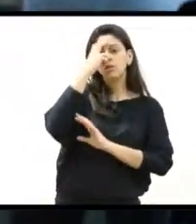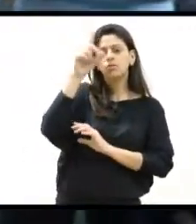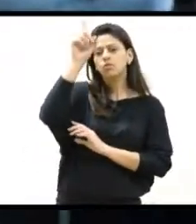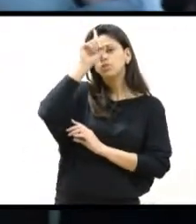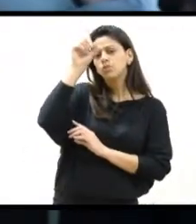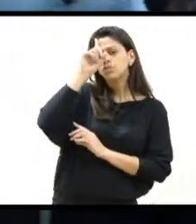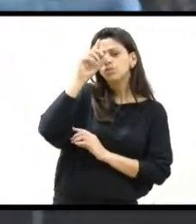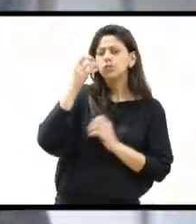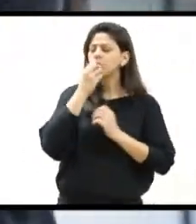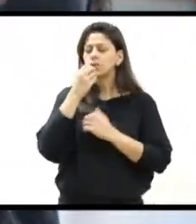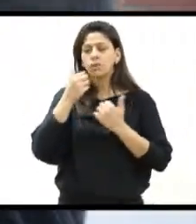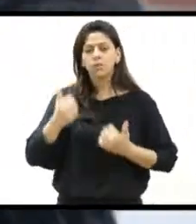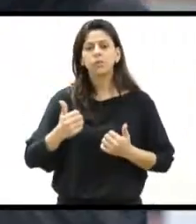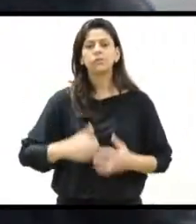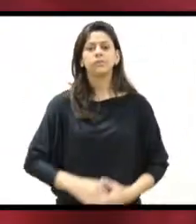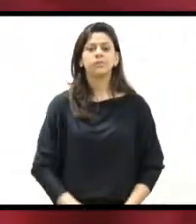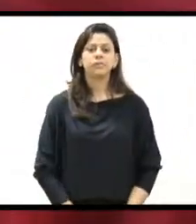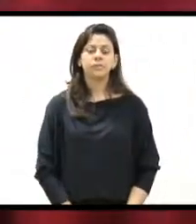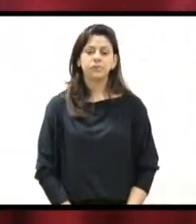extraordinário.